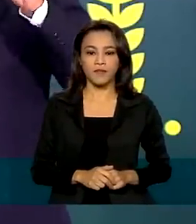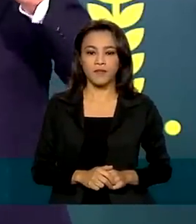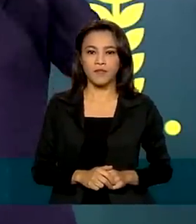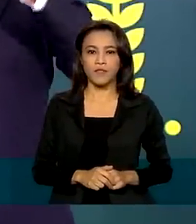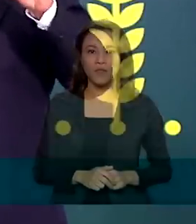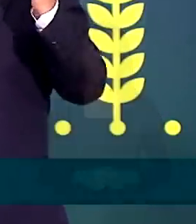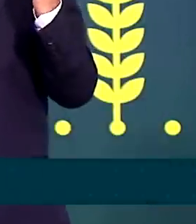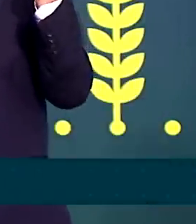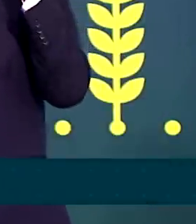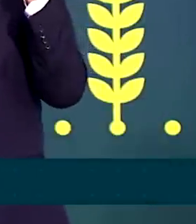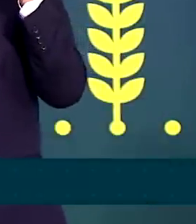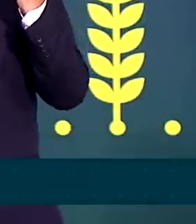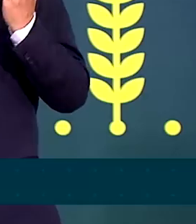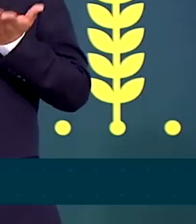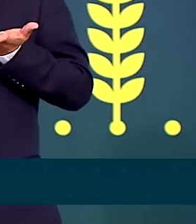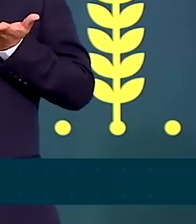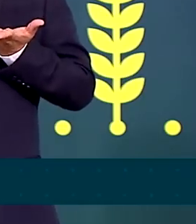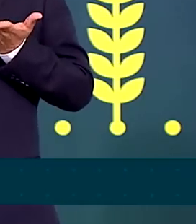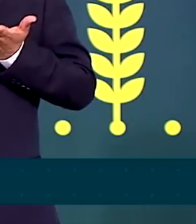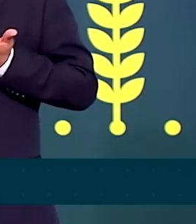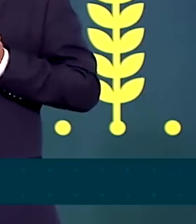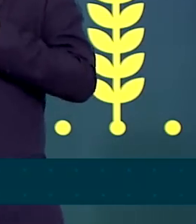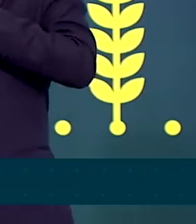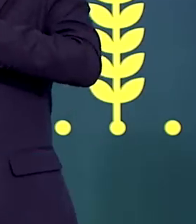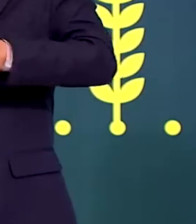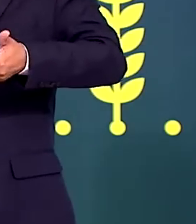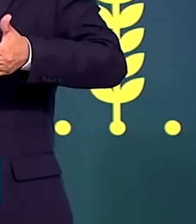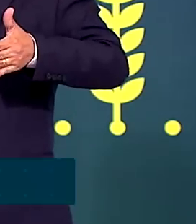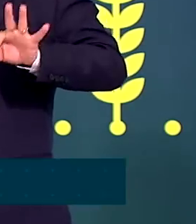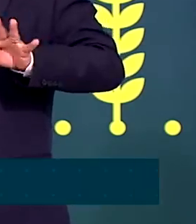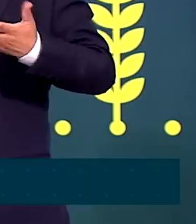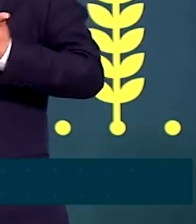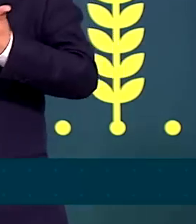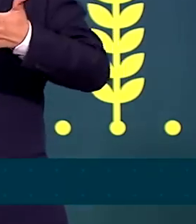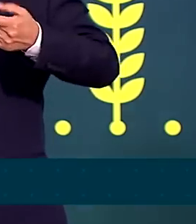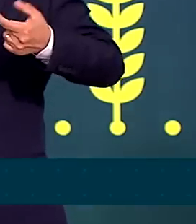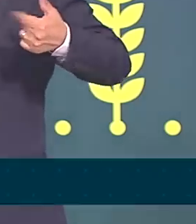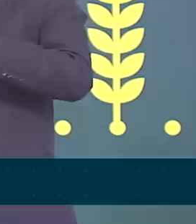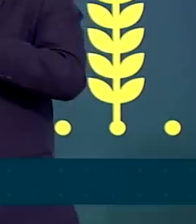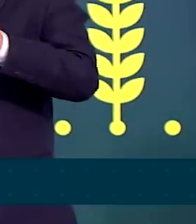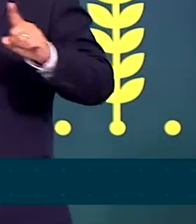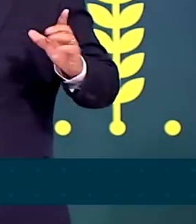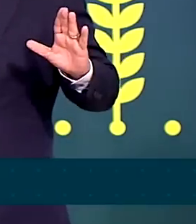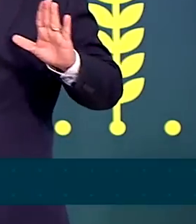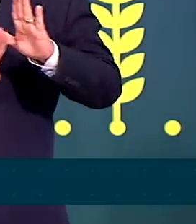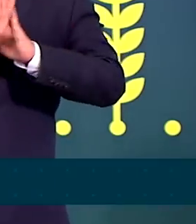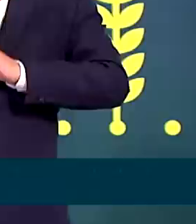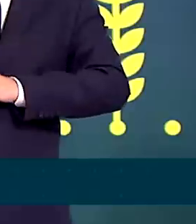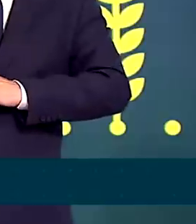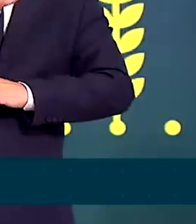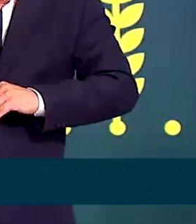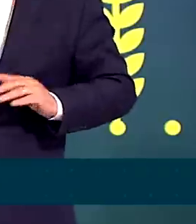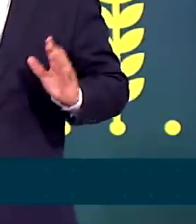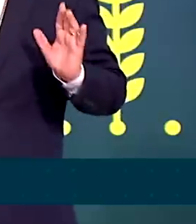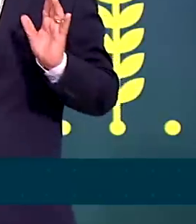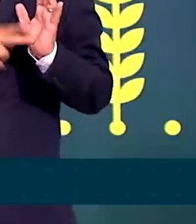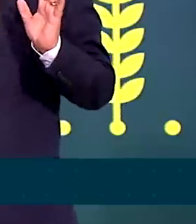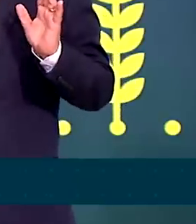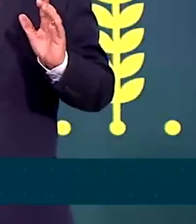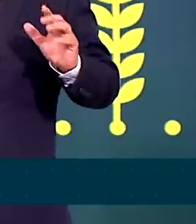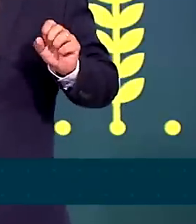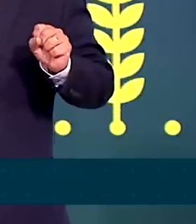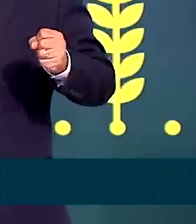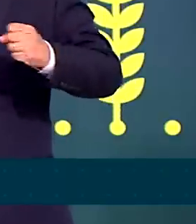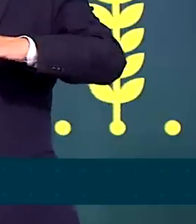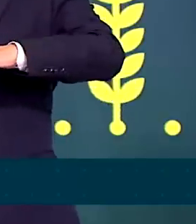% em relação ao volume de recursos que iniciamos a safra 21-22. Reafirmo o nosso protagonismo na ampliação dos